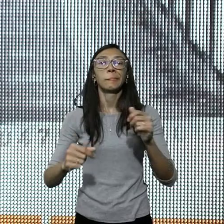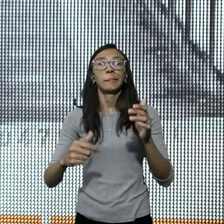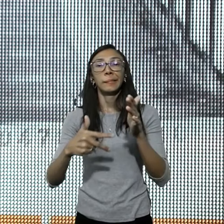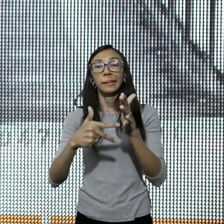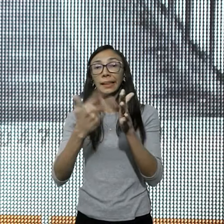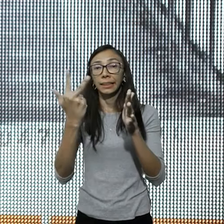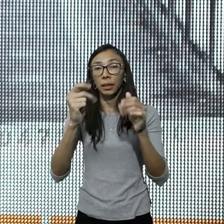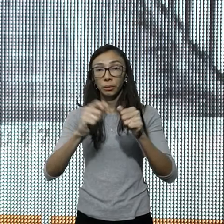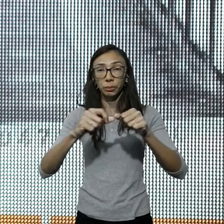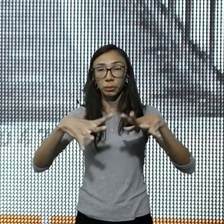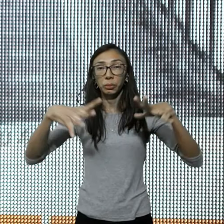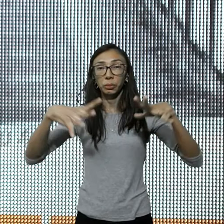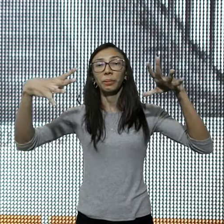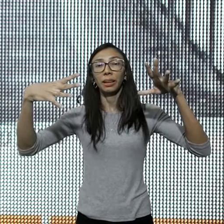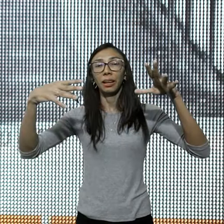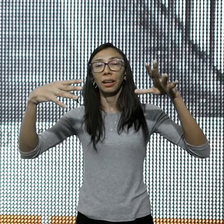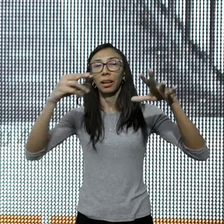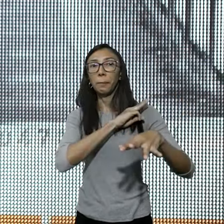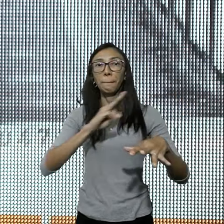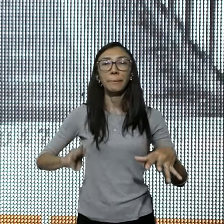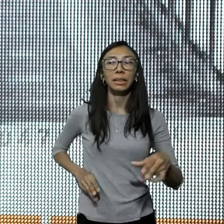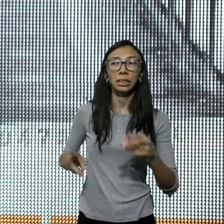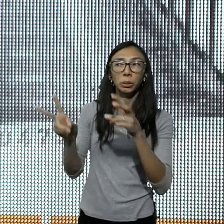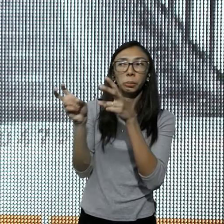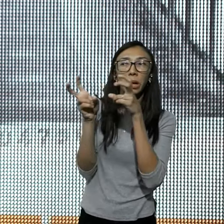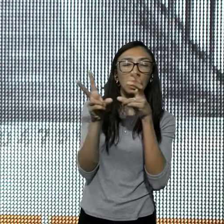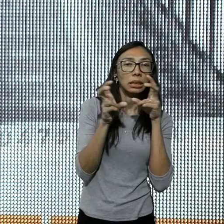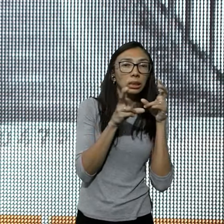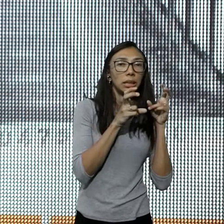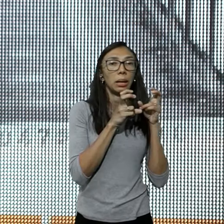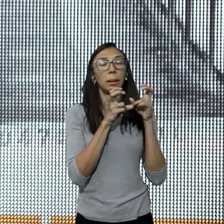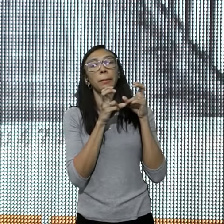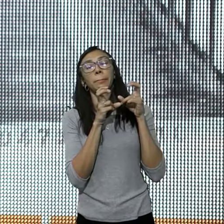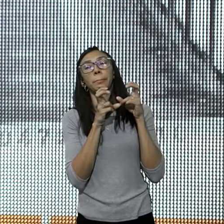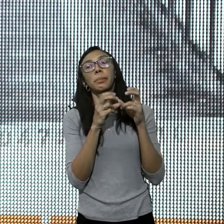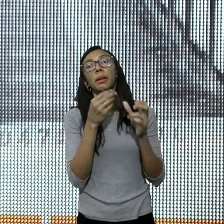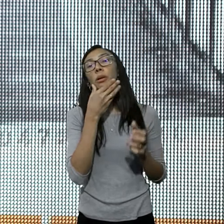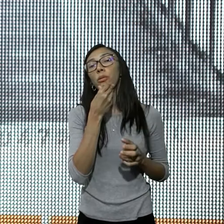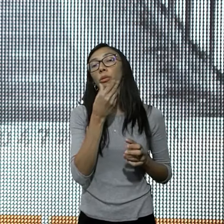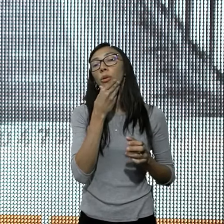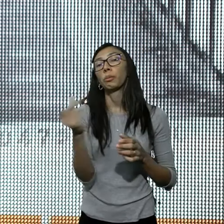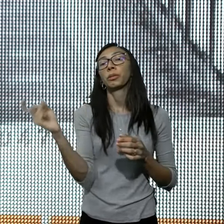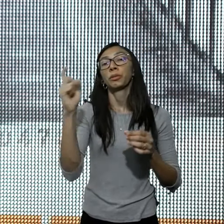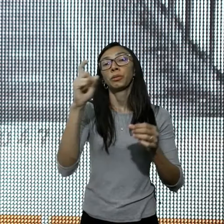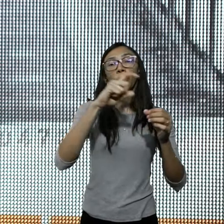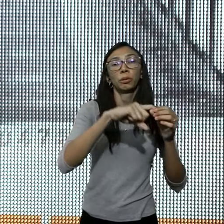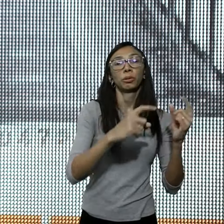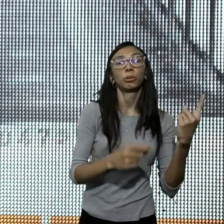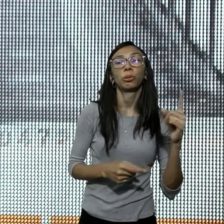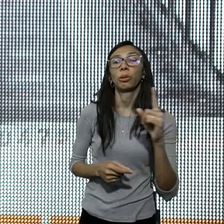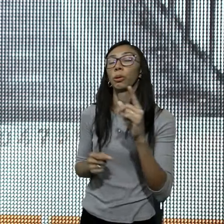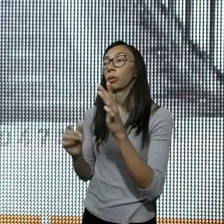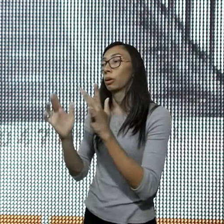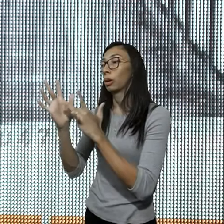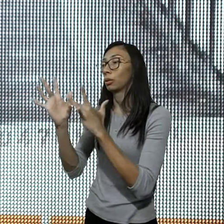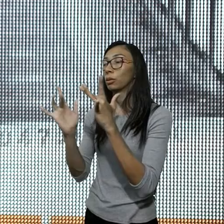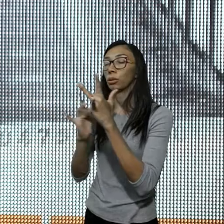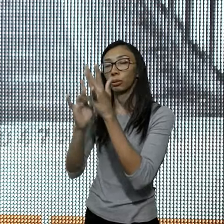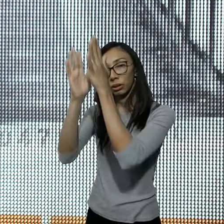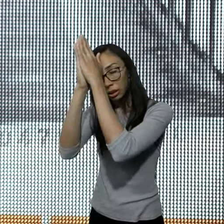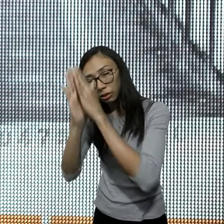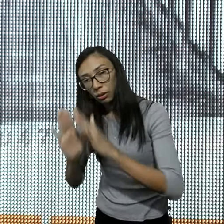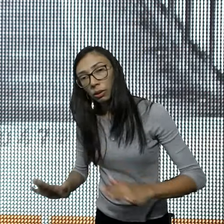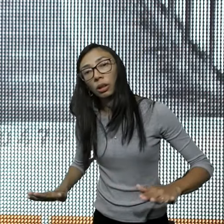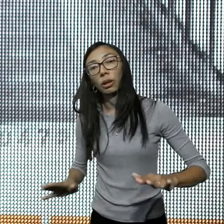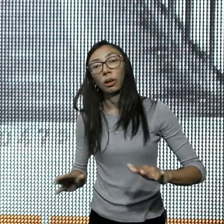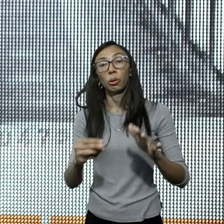a revelação, de que Jesus, era o Messias, um plus, porque ele voltou, para adorar a Deus, mas o terceiro milagre, que